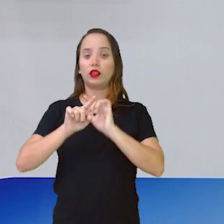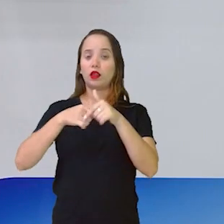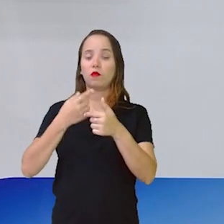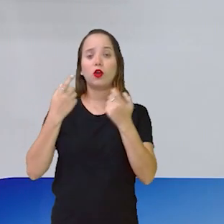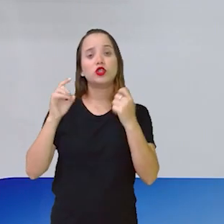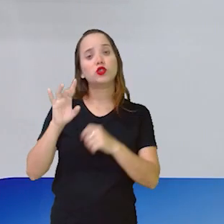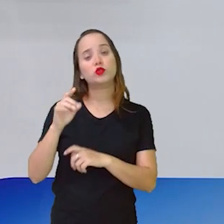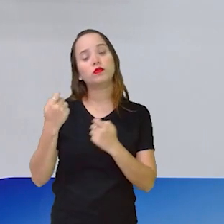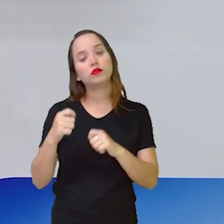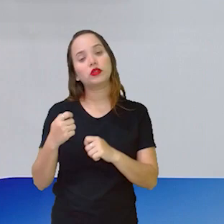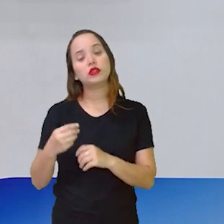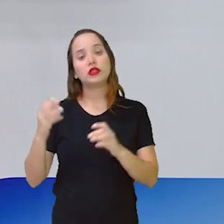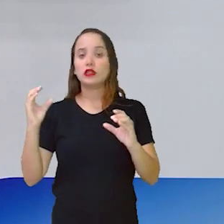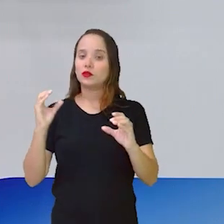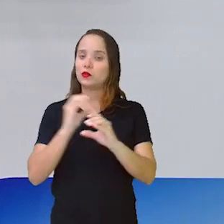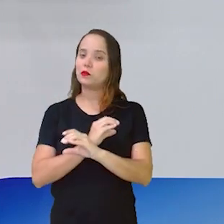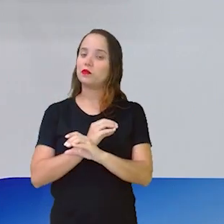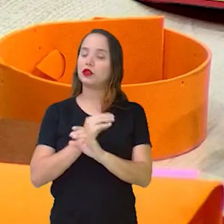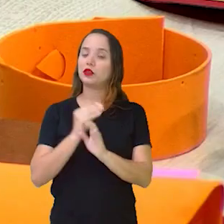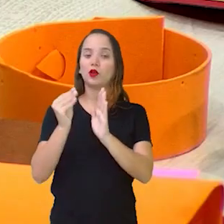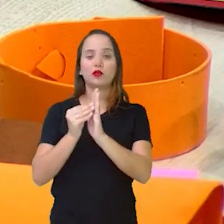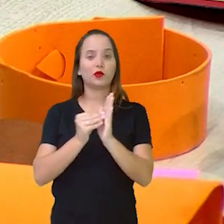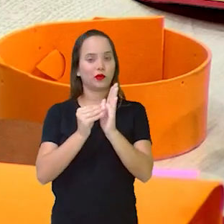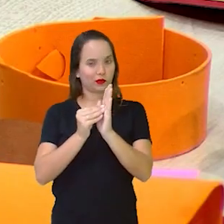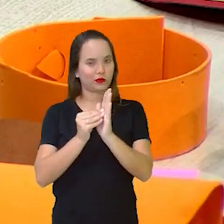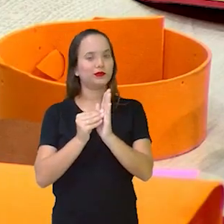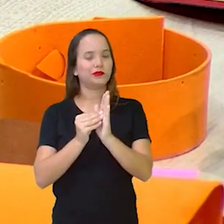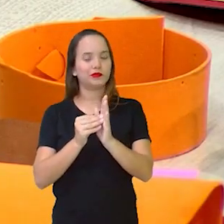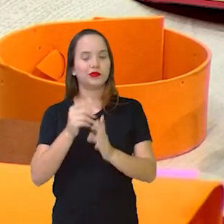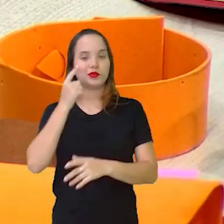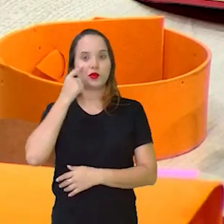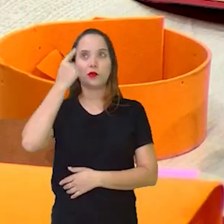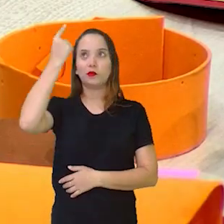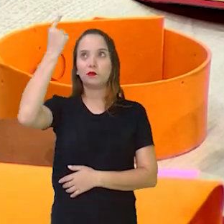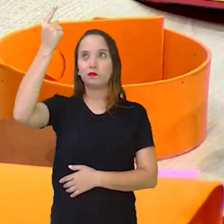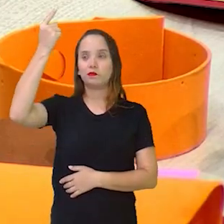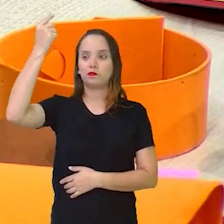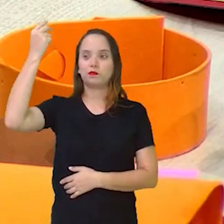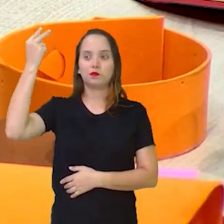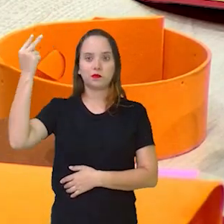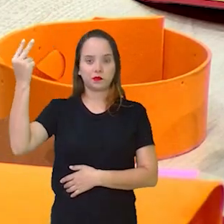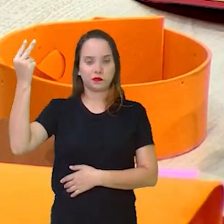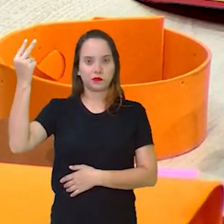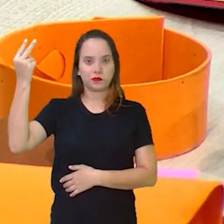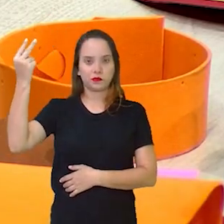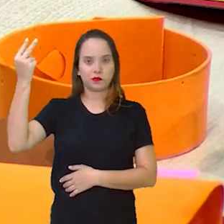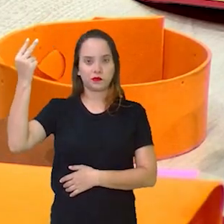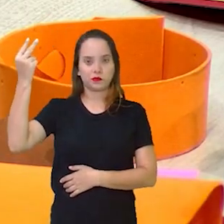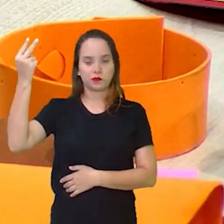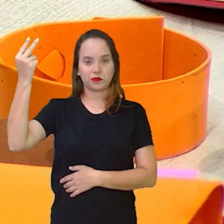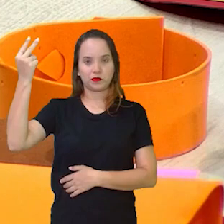completar com os números que estão faltando, ó. Um, dois,